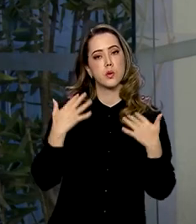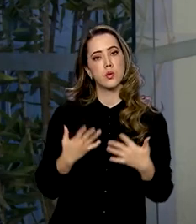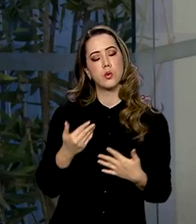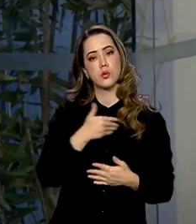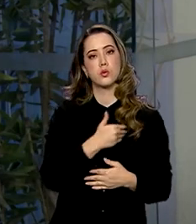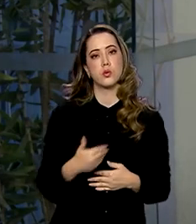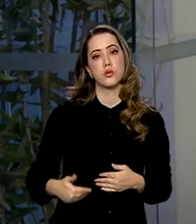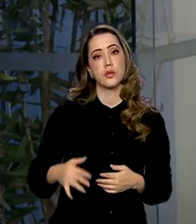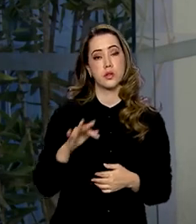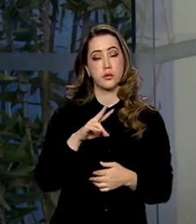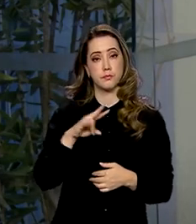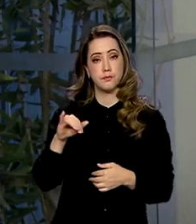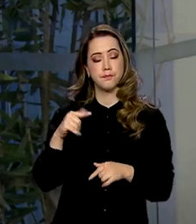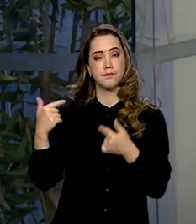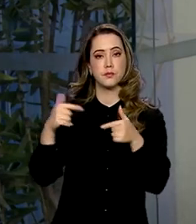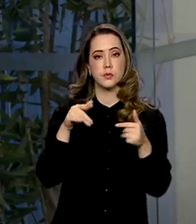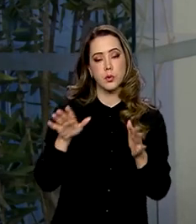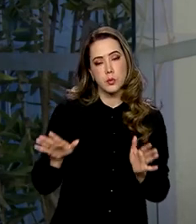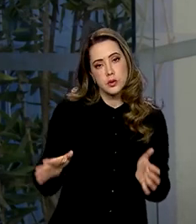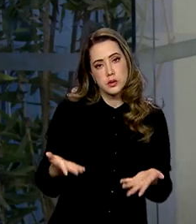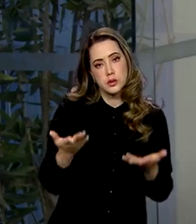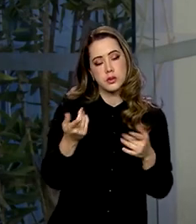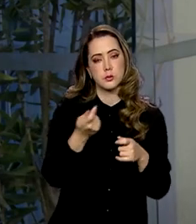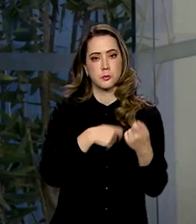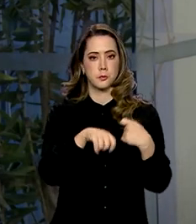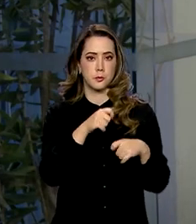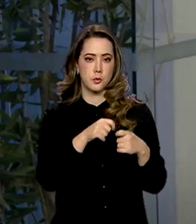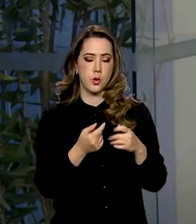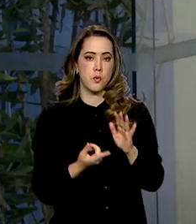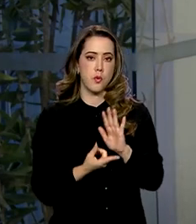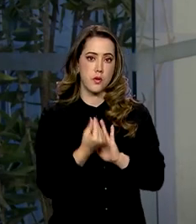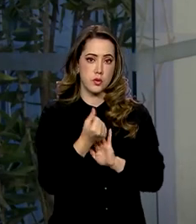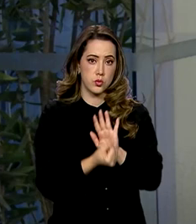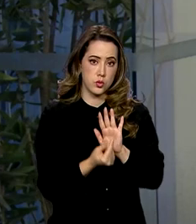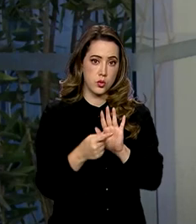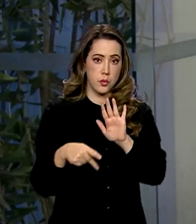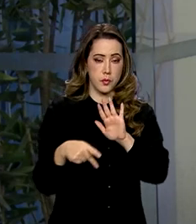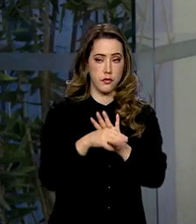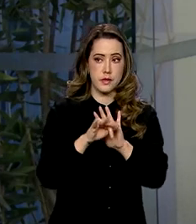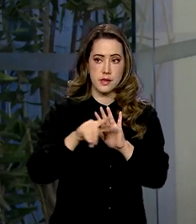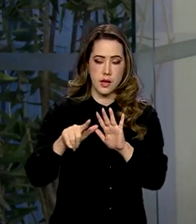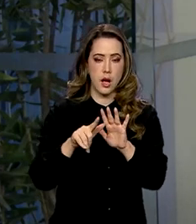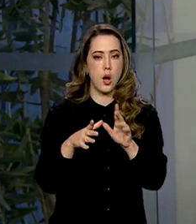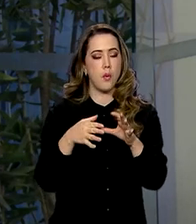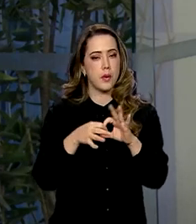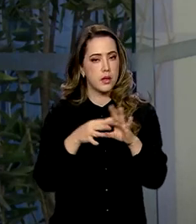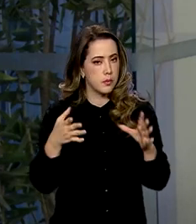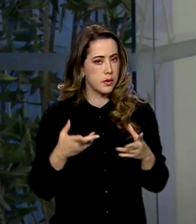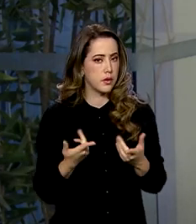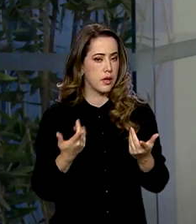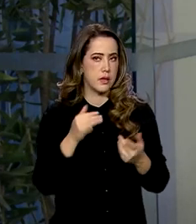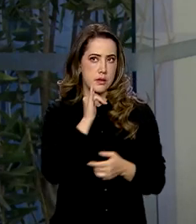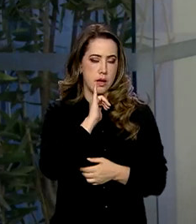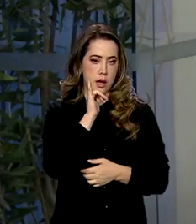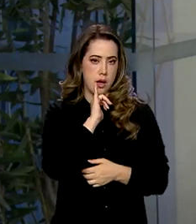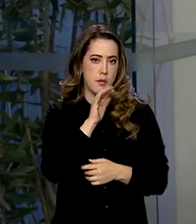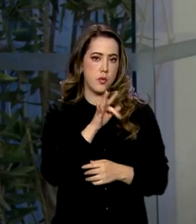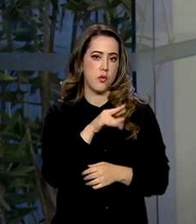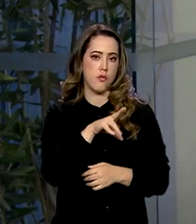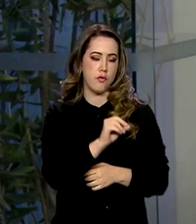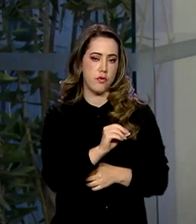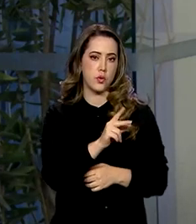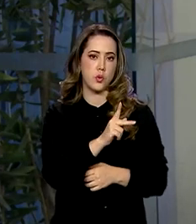trabalhar por incentivos econômicos e fiscais para destravar o investimento. Então, por exemplo, um fundo garantidor para as PPPs,